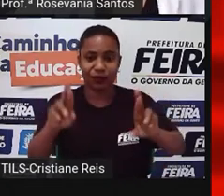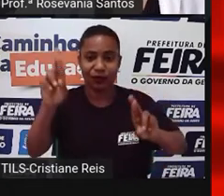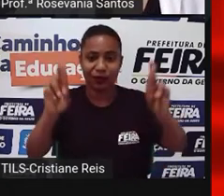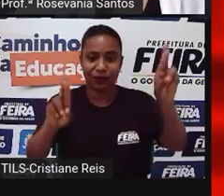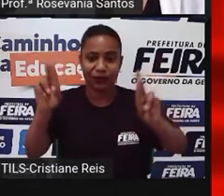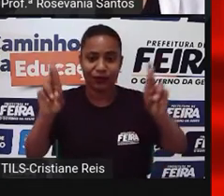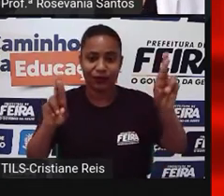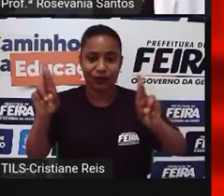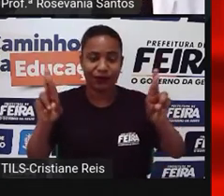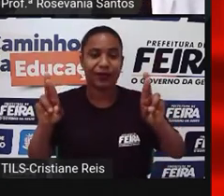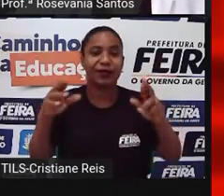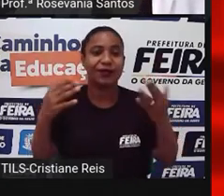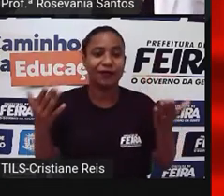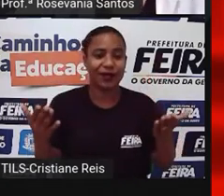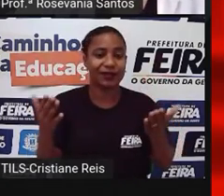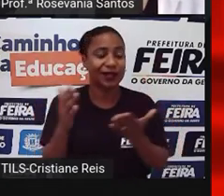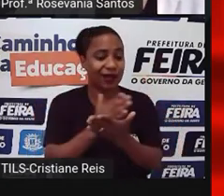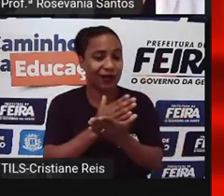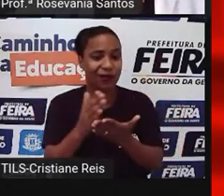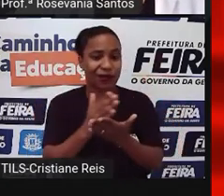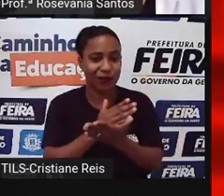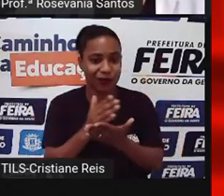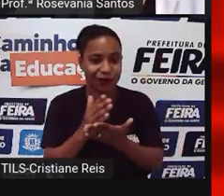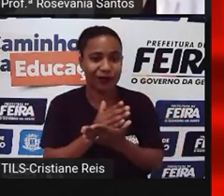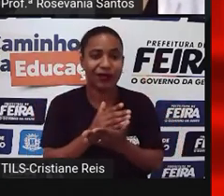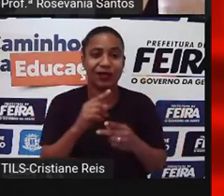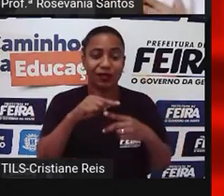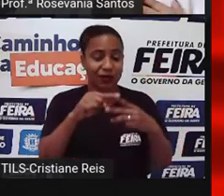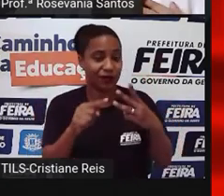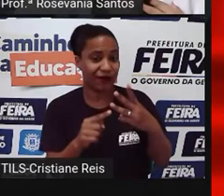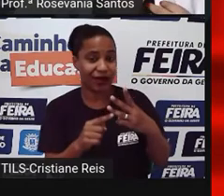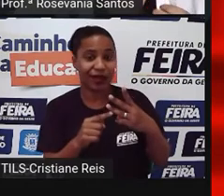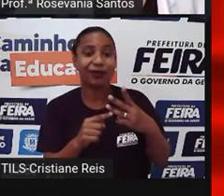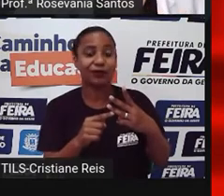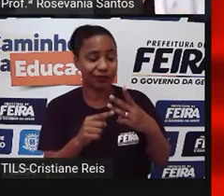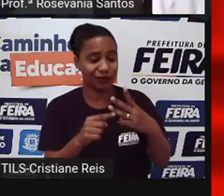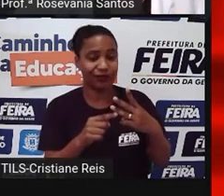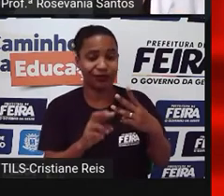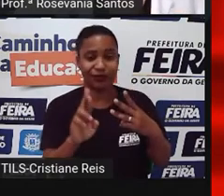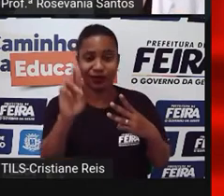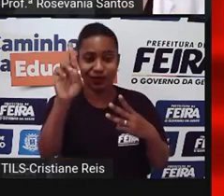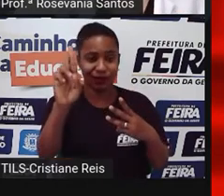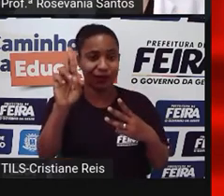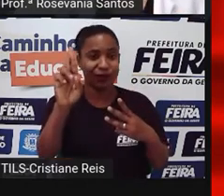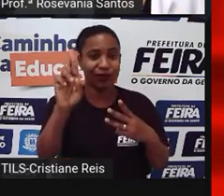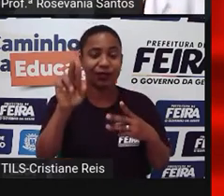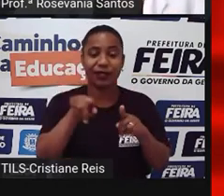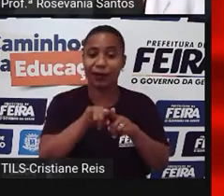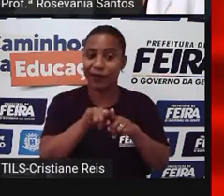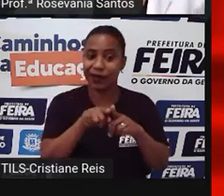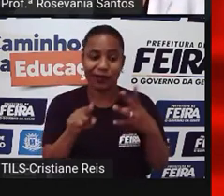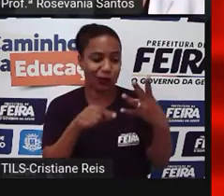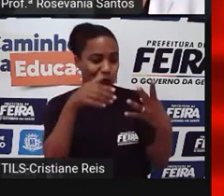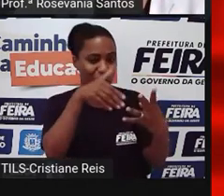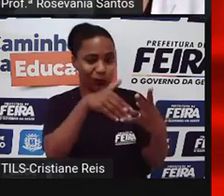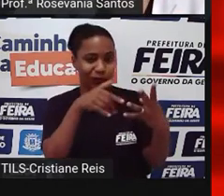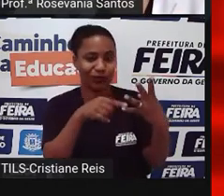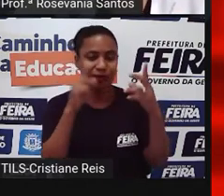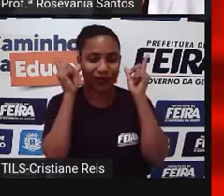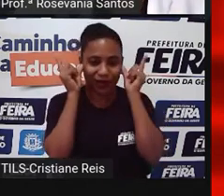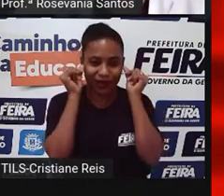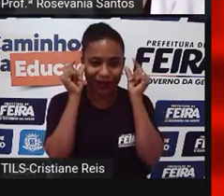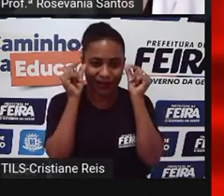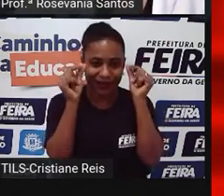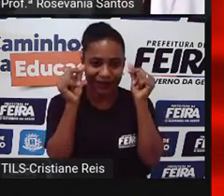exceto as repúblicas bálticas, que é a Letônia, Lituânia, Estônia, né, e depois a Grécia. Hoje, a CEI é composta por dez